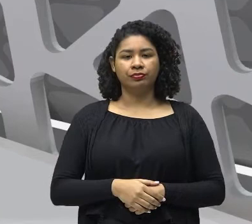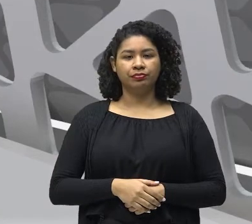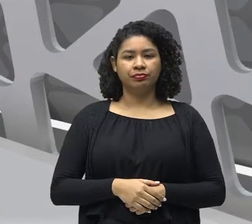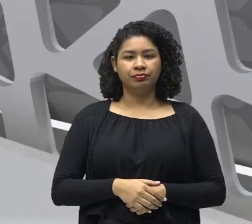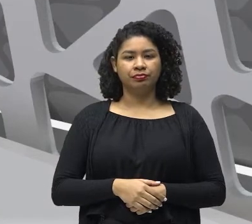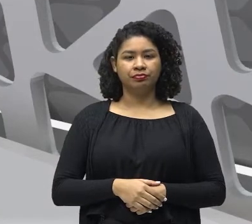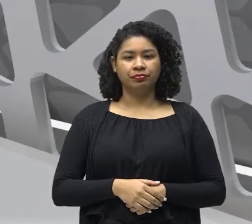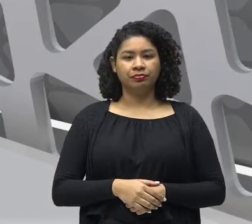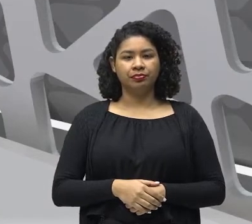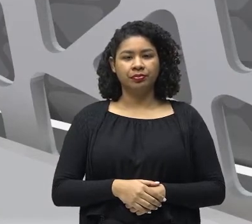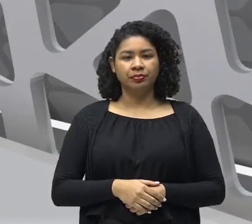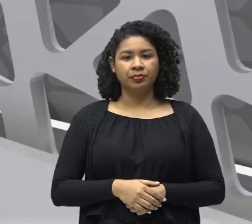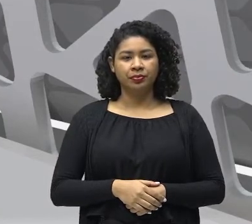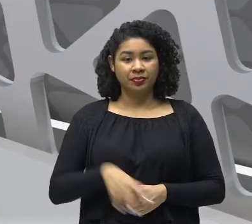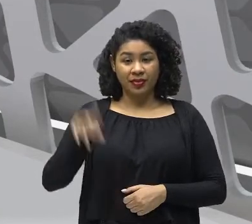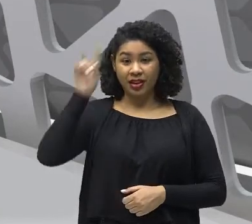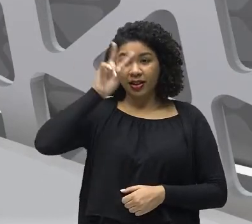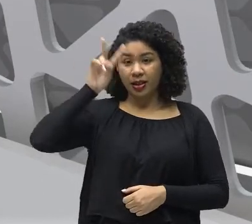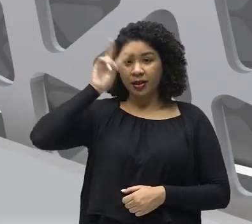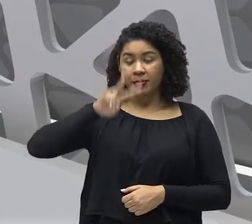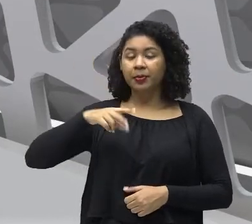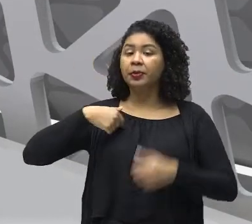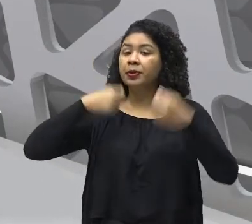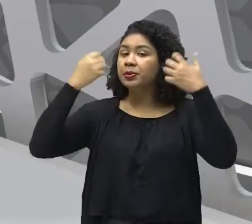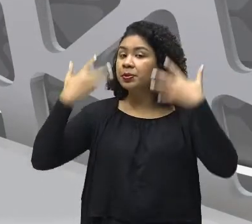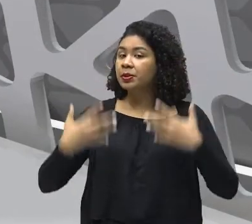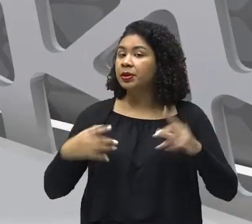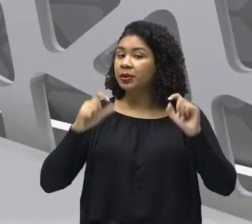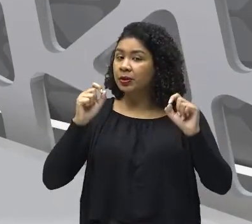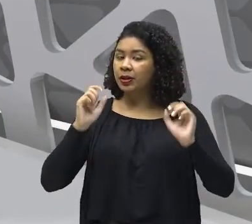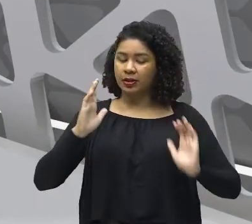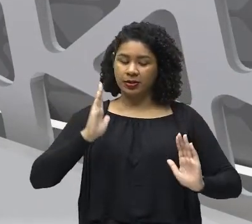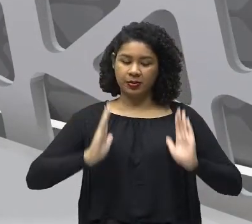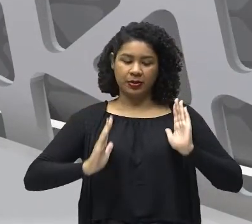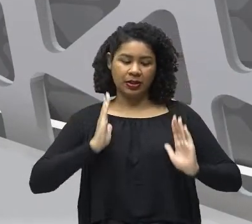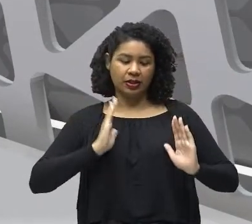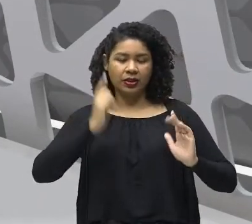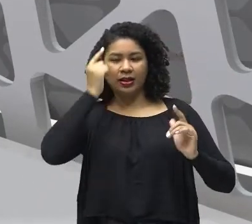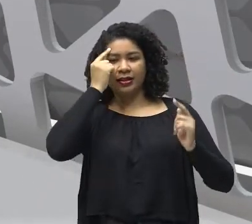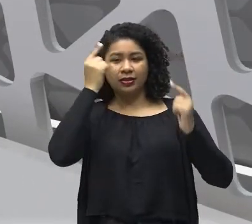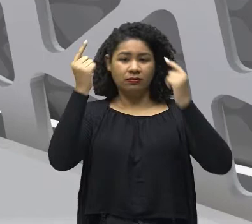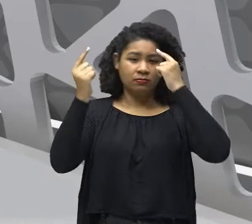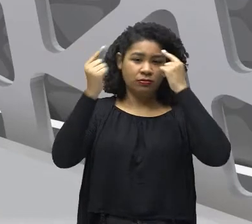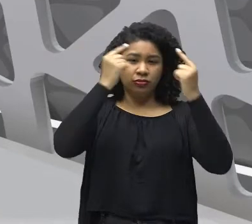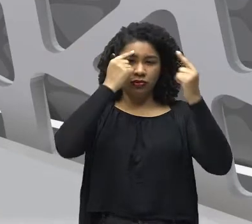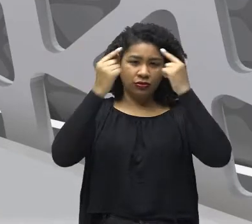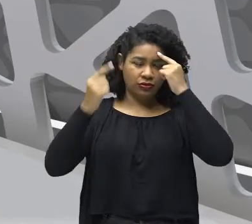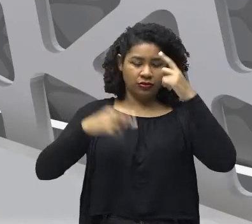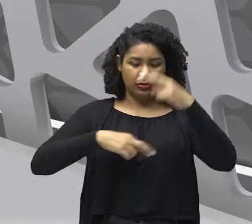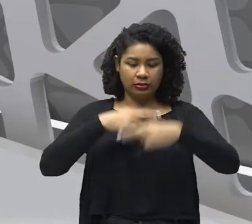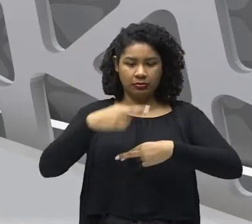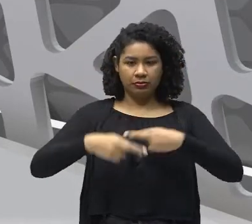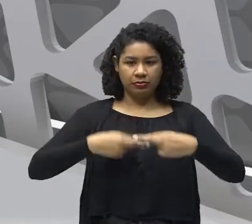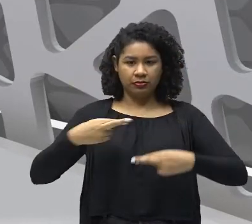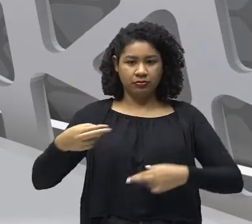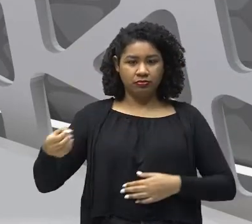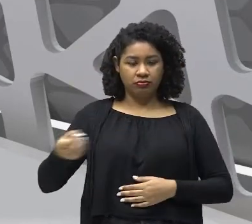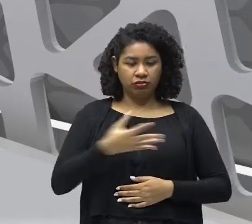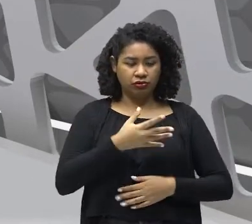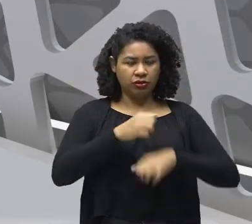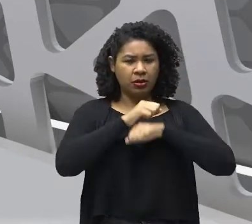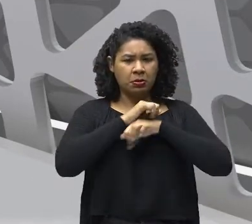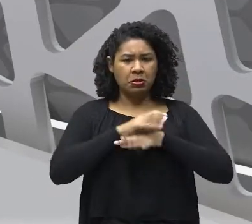modificadas. Lembra que nós estamos passando por aquele momento onde as ideias que a gente viu no Renascimento surgiram e se espalharam na Europa.